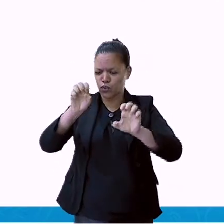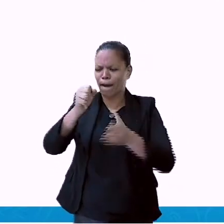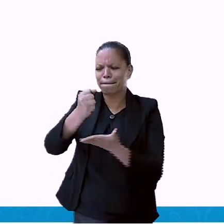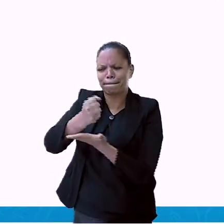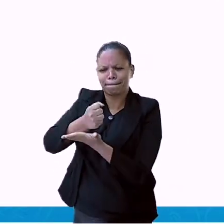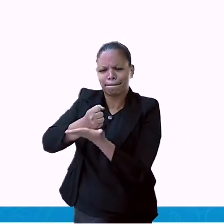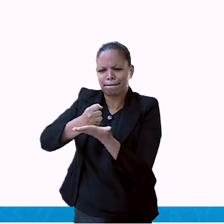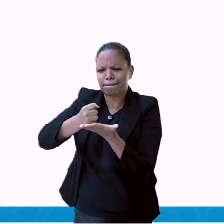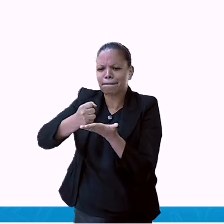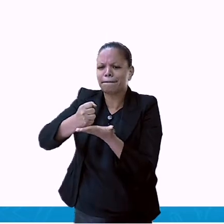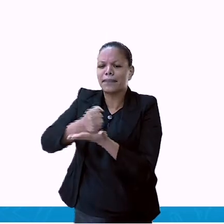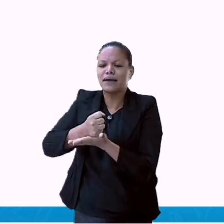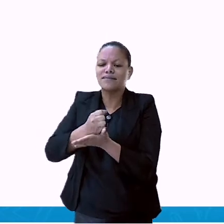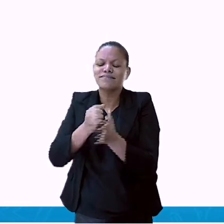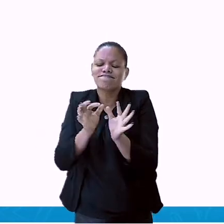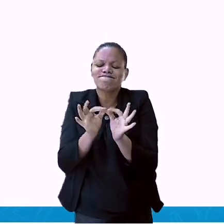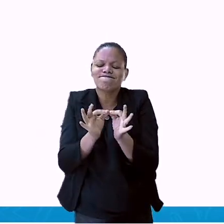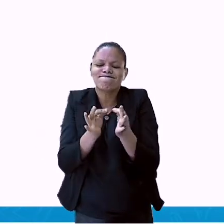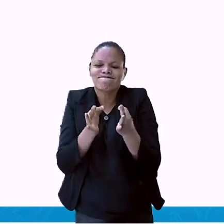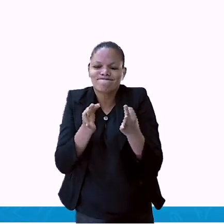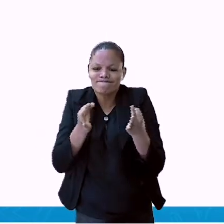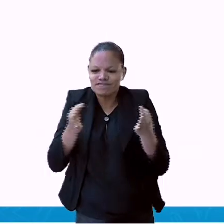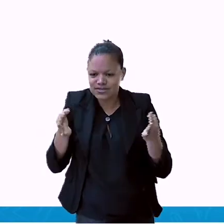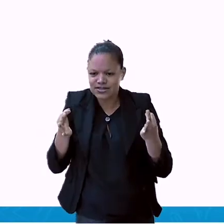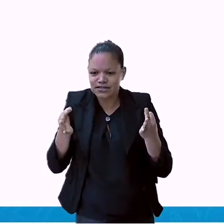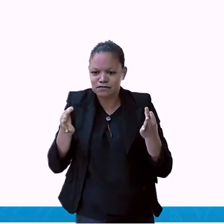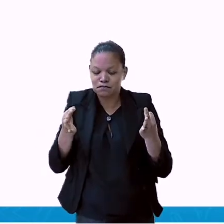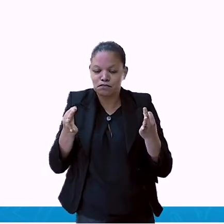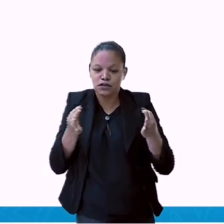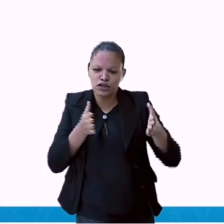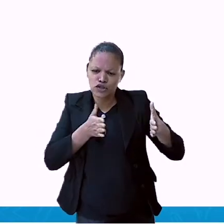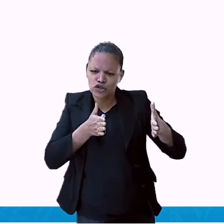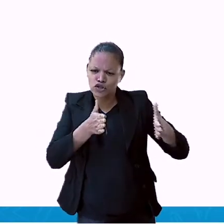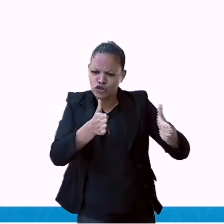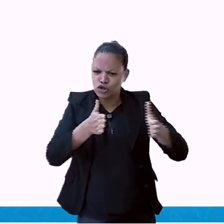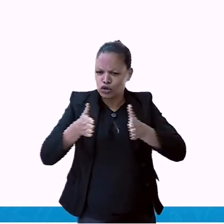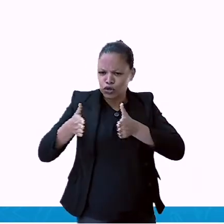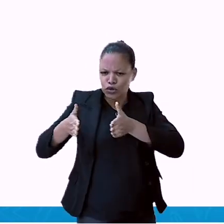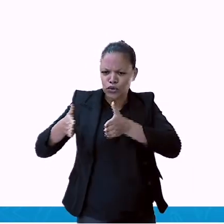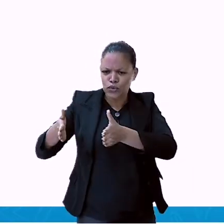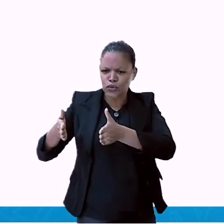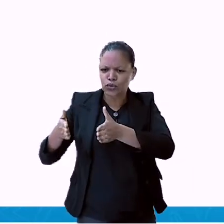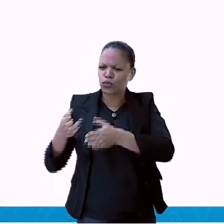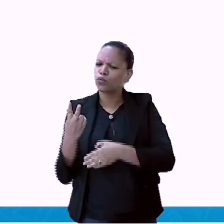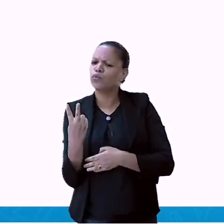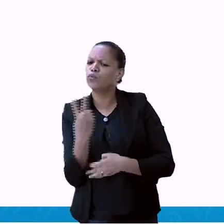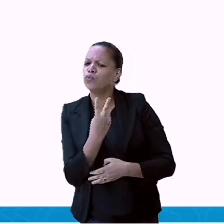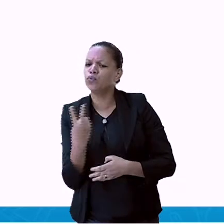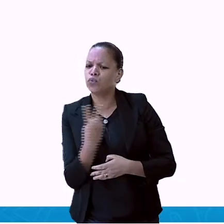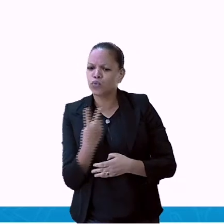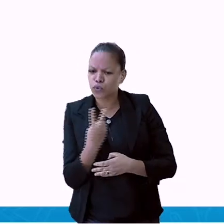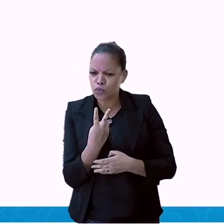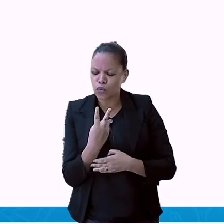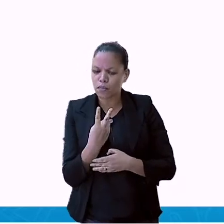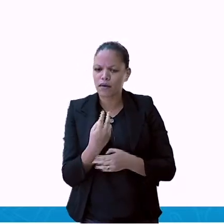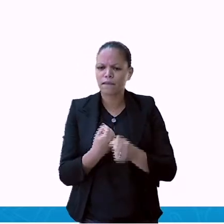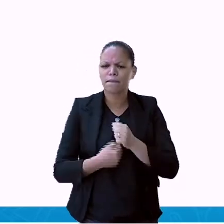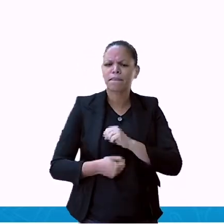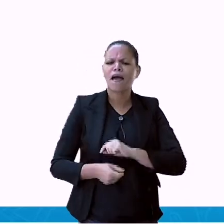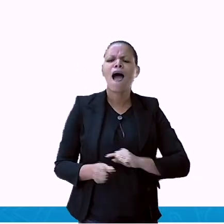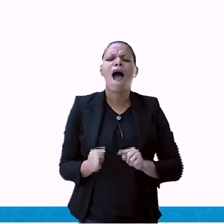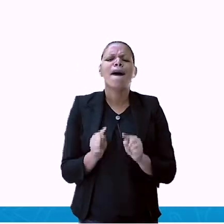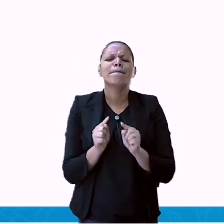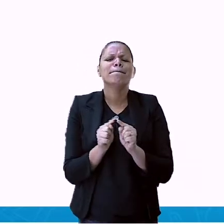as tabelas simples e de dupla entrada. Vamos aprofundar, então, especificamente no que seria as tabelas